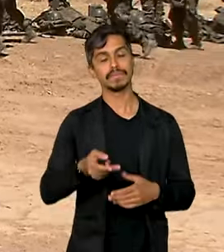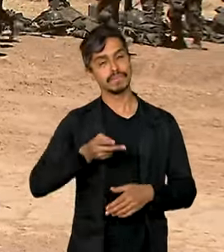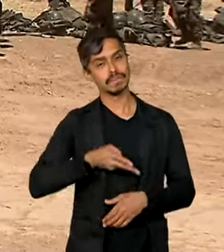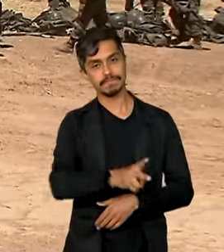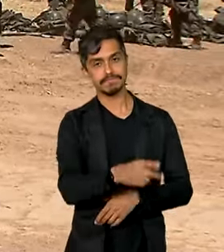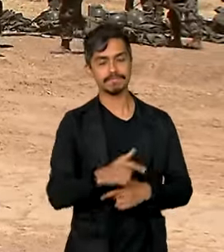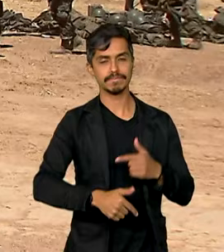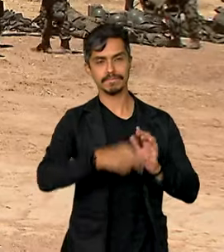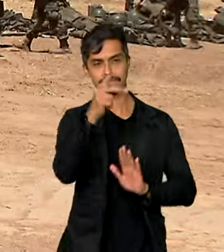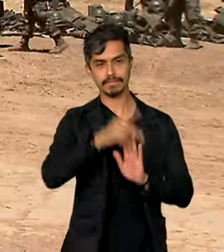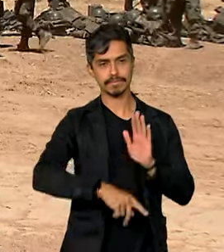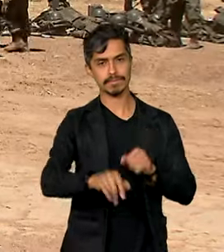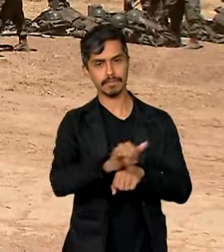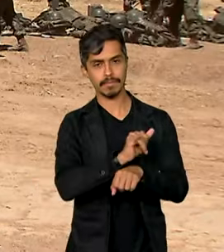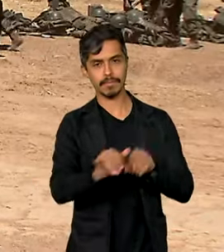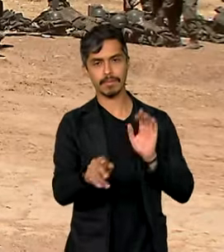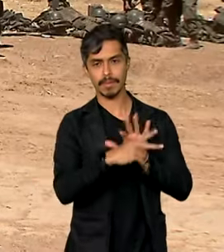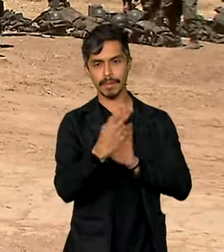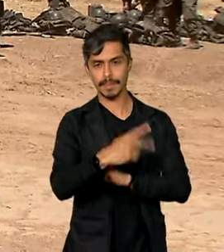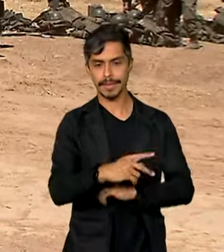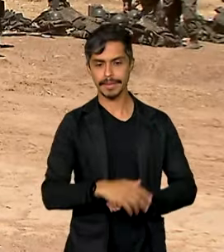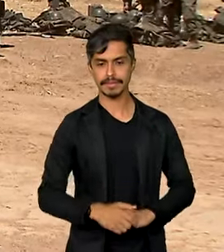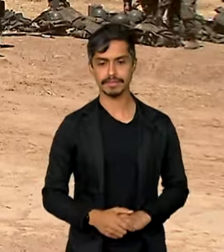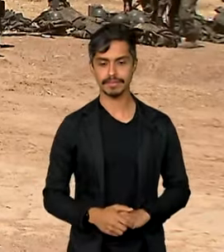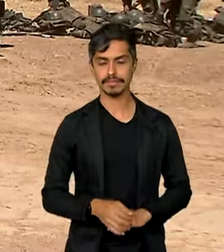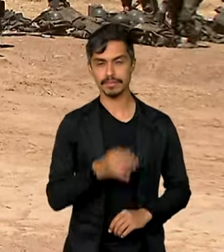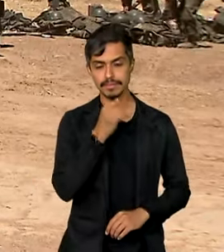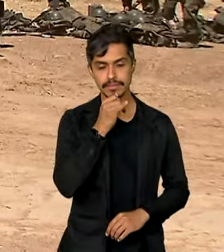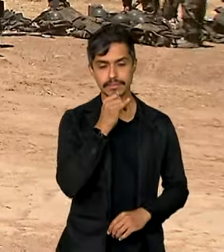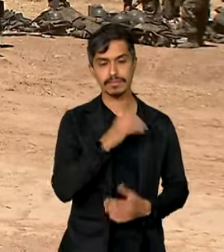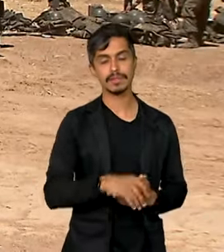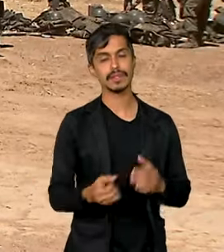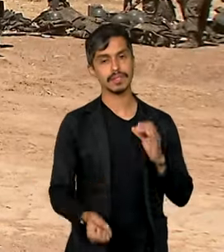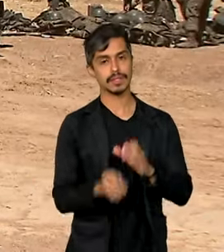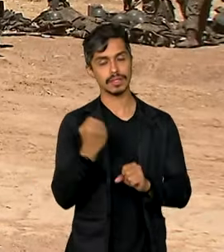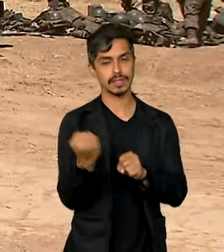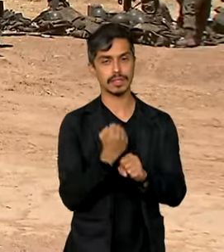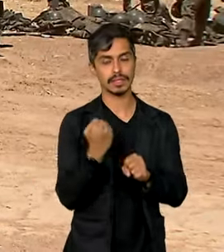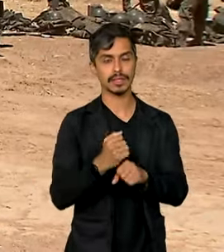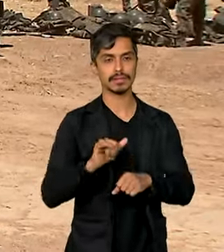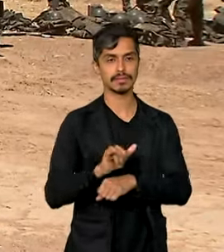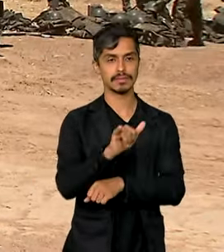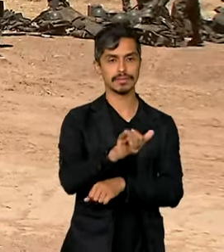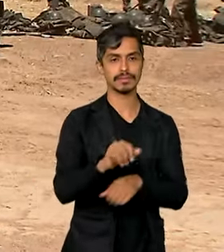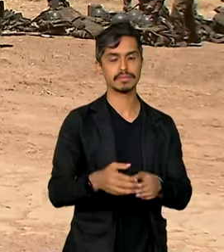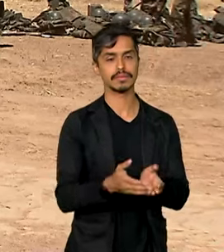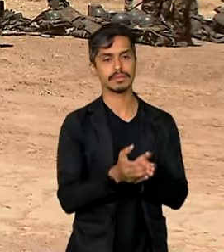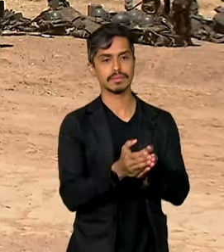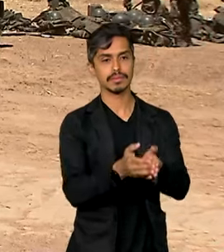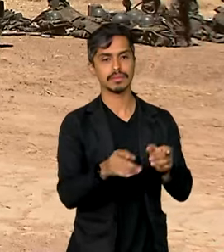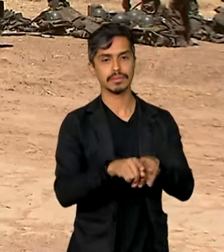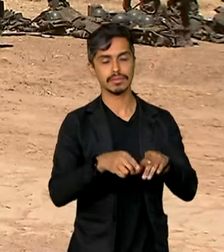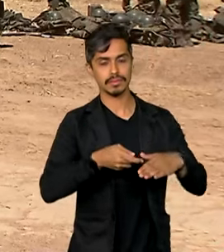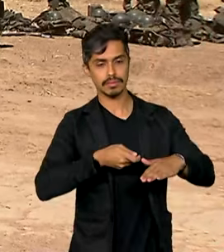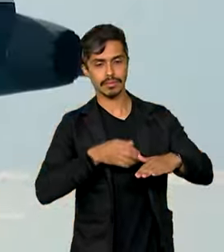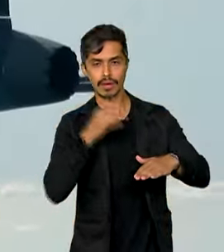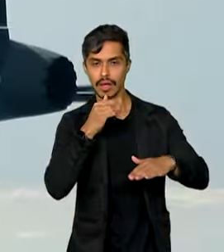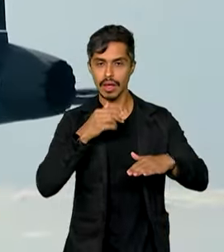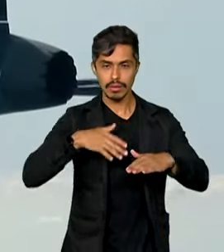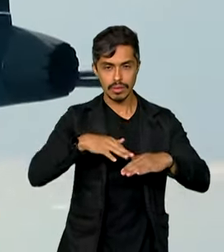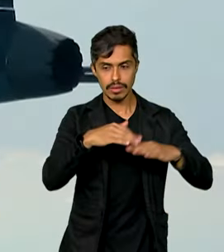a programas estratégicos das Forças Armadas, como construção de aeronaves, blindados, navios e submarinos.